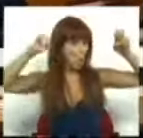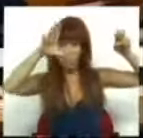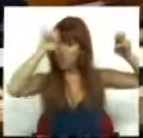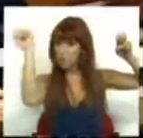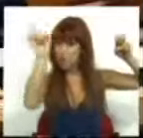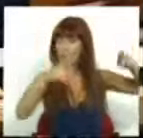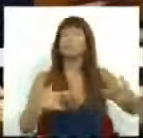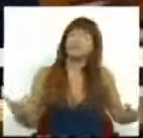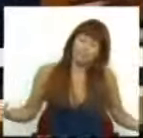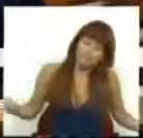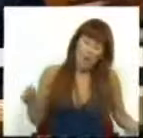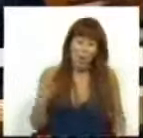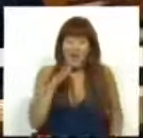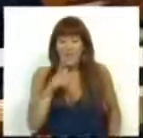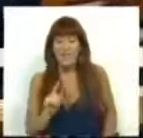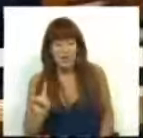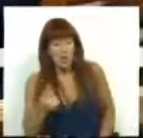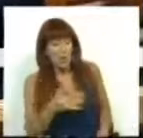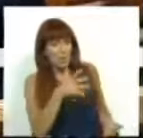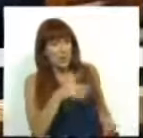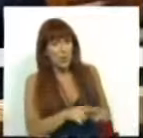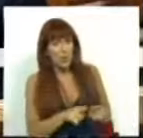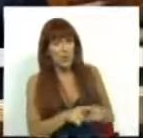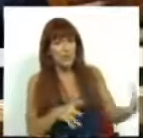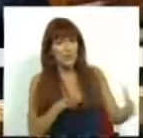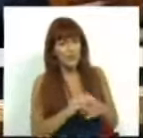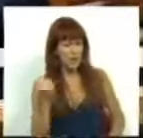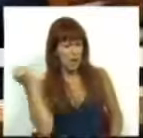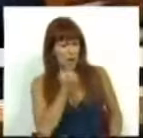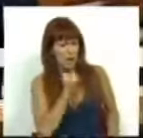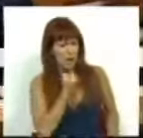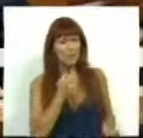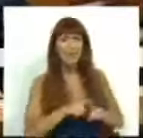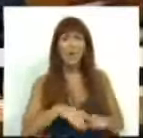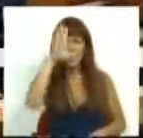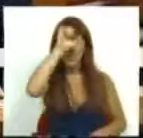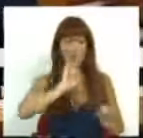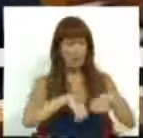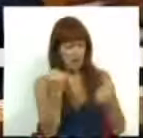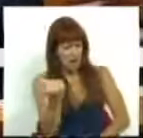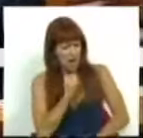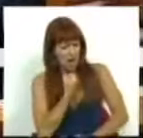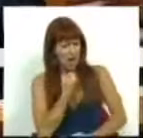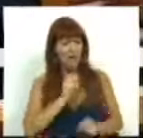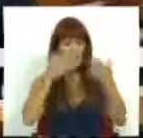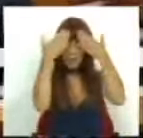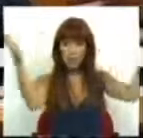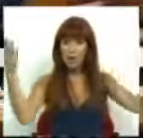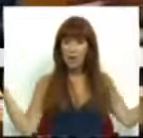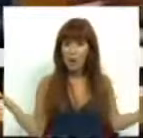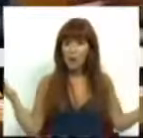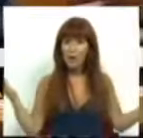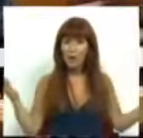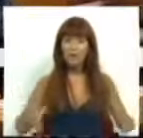do Estado. Podera, quando anuncia ao invés, um fé respetado no coração do Estado Social, no coração da nossa democracia.